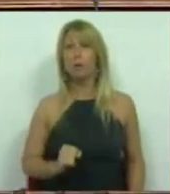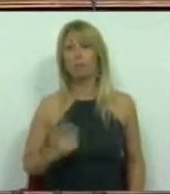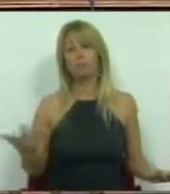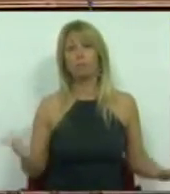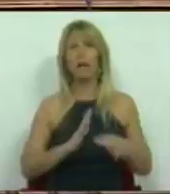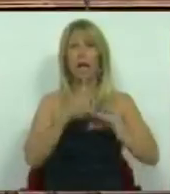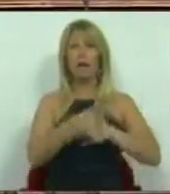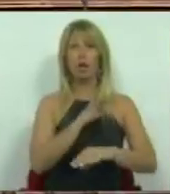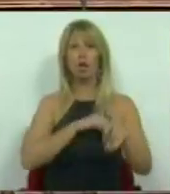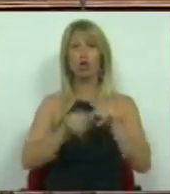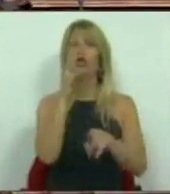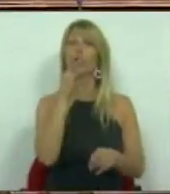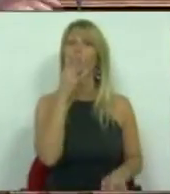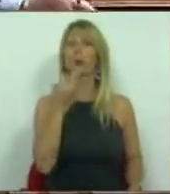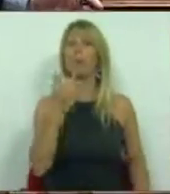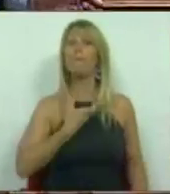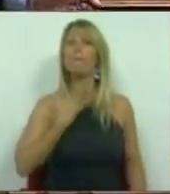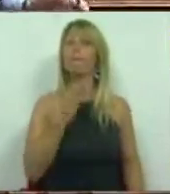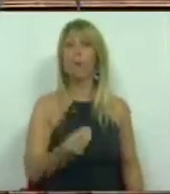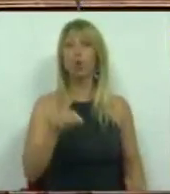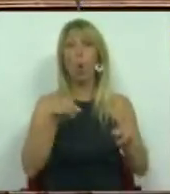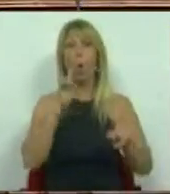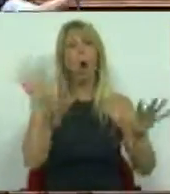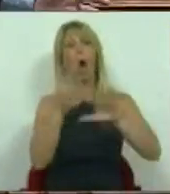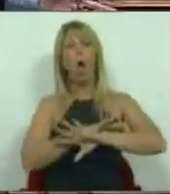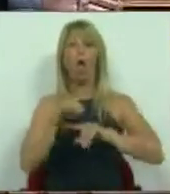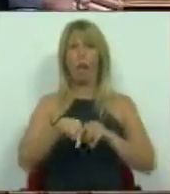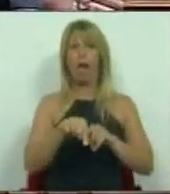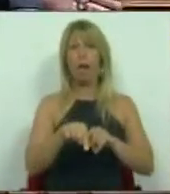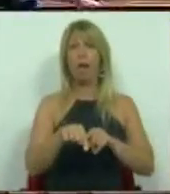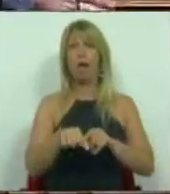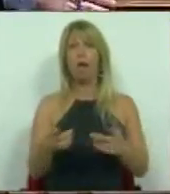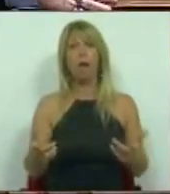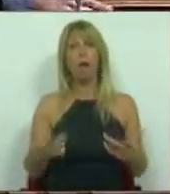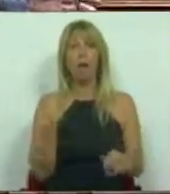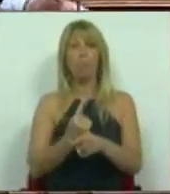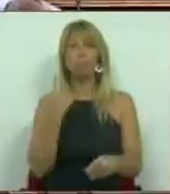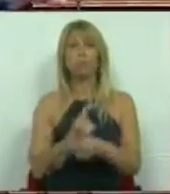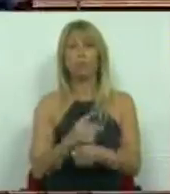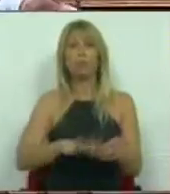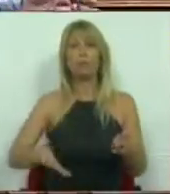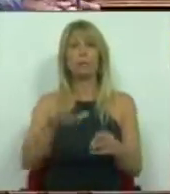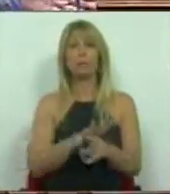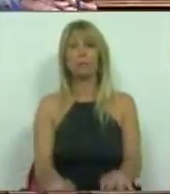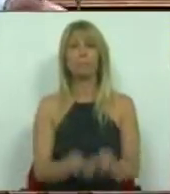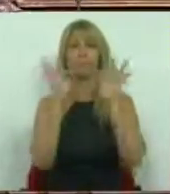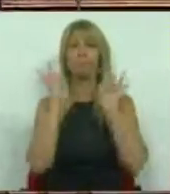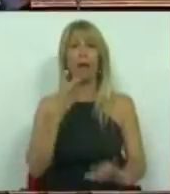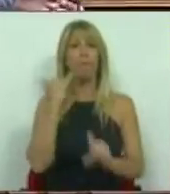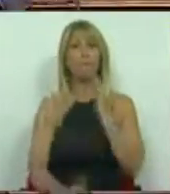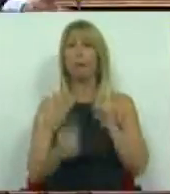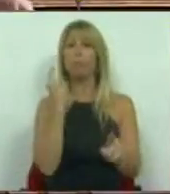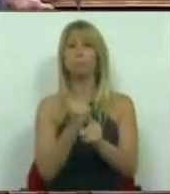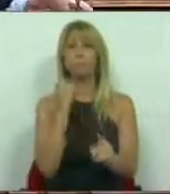intervenção do Sr. Deputado Pedro Lice aqui hoje escameteou totalmente é que nós estamos exatamente na mesma circunstância e com o mesmo risco.